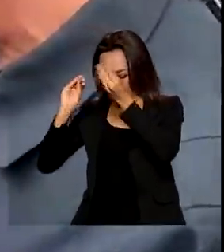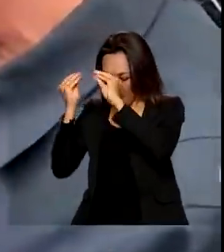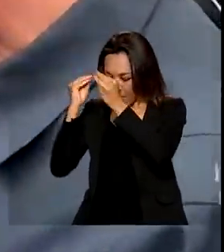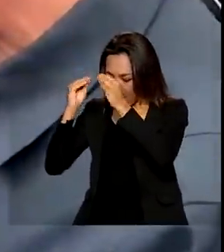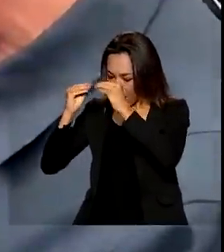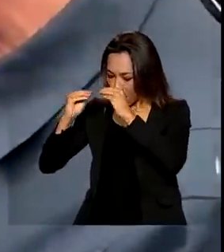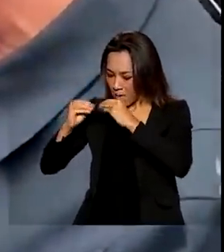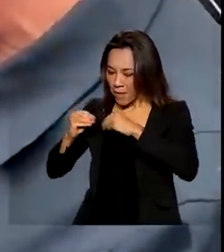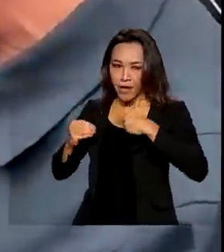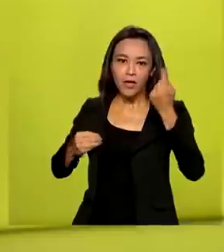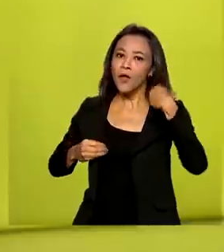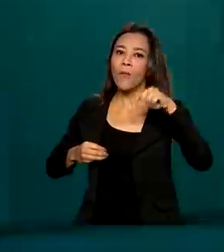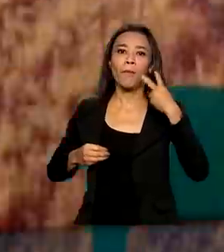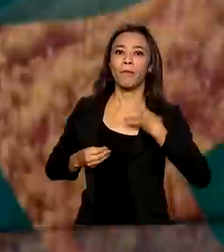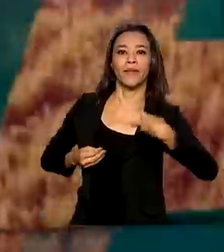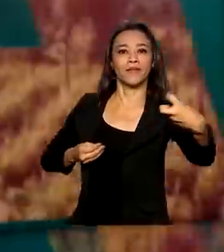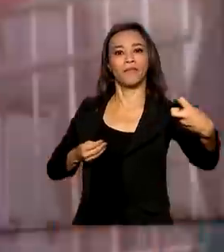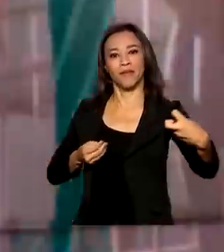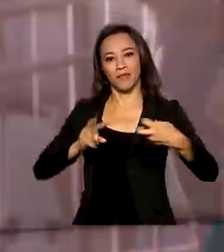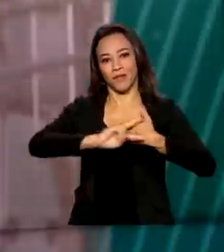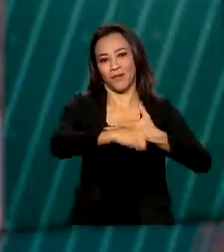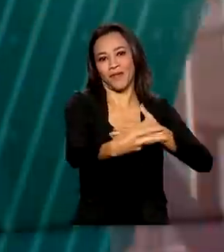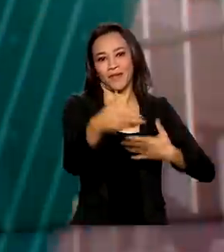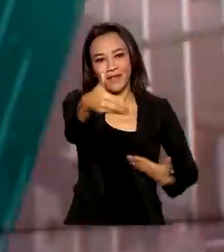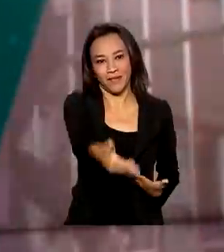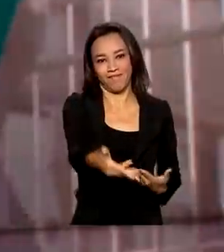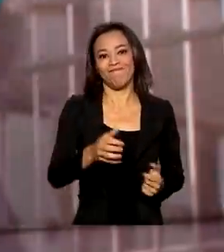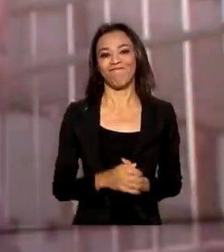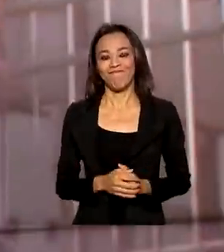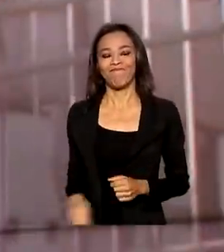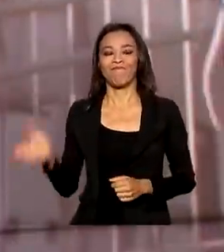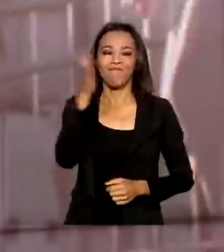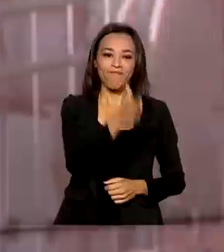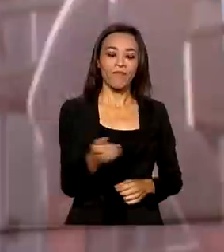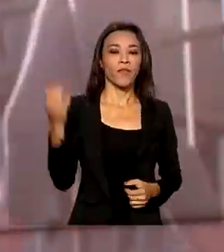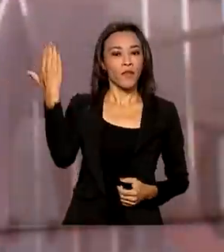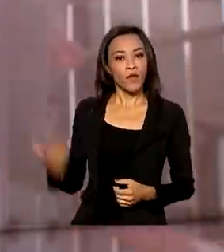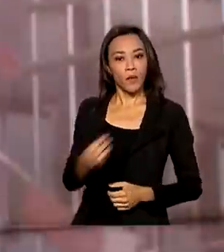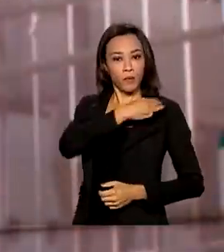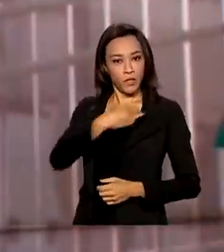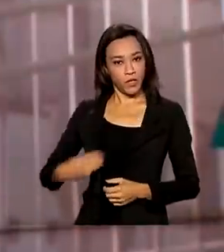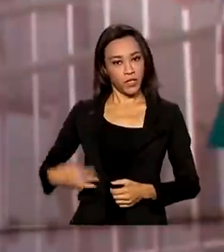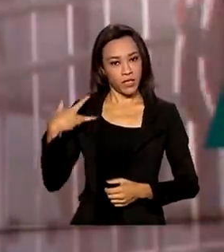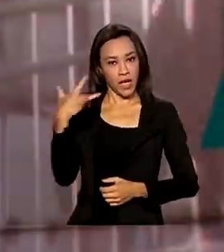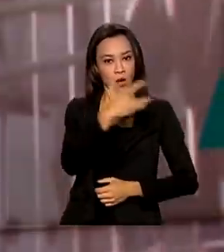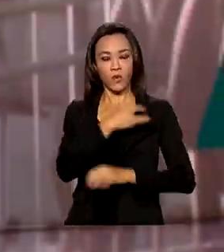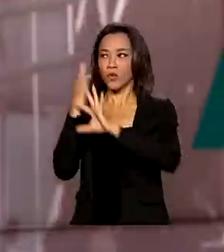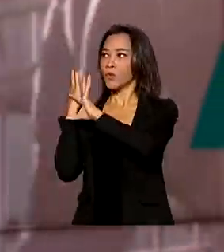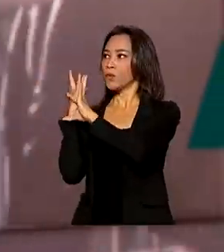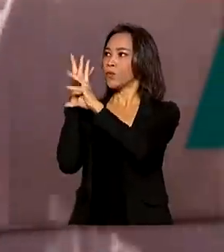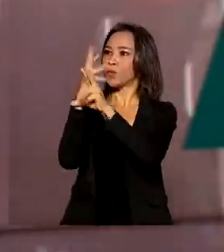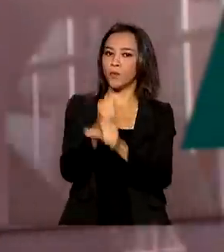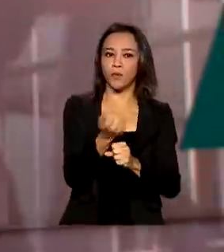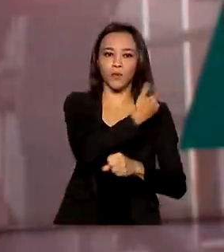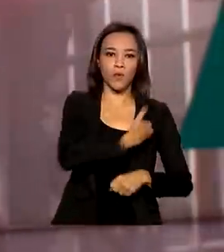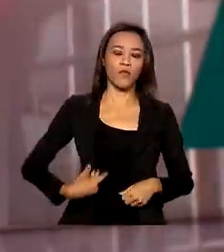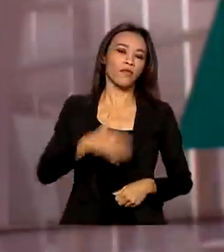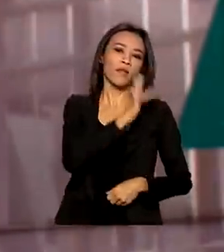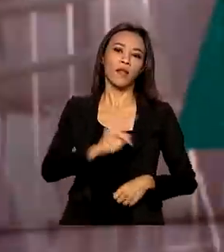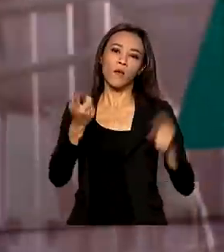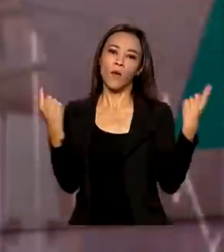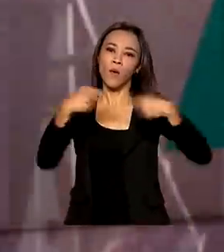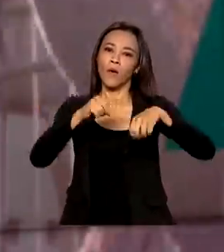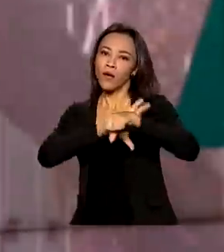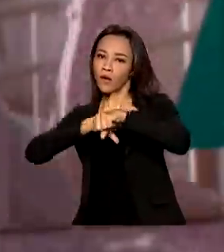percepção exata dela. O ministro da Saúde, Marcelo Queiroga, fez um balanço das ações do governo federal no combate à